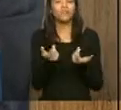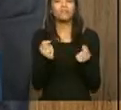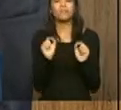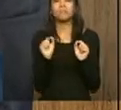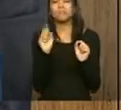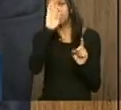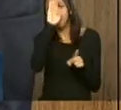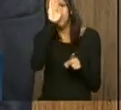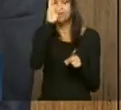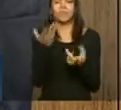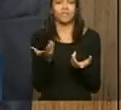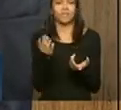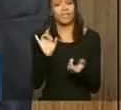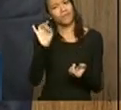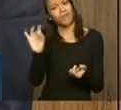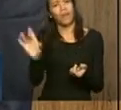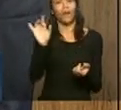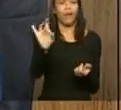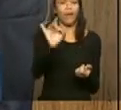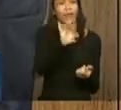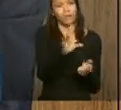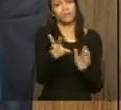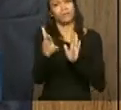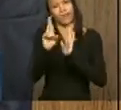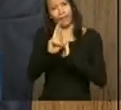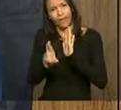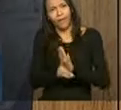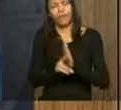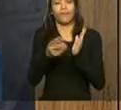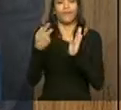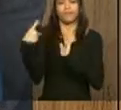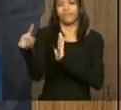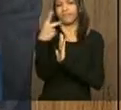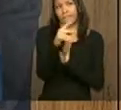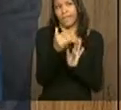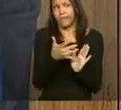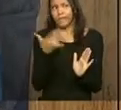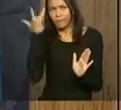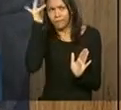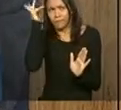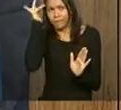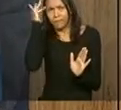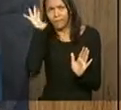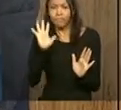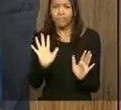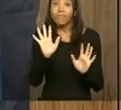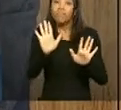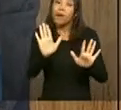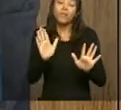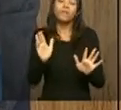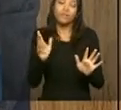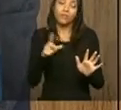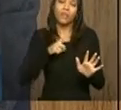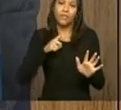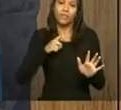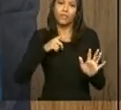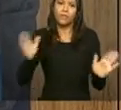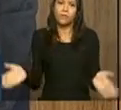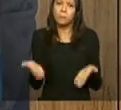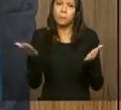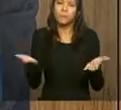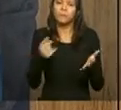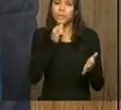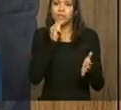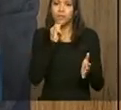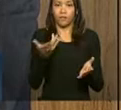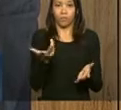principalmente. Há um caso ou outro de medidas que são mais duvidosas, mas em linhas gerais houve uma utilização mais intensa dos mecanismos legítimos,